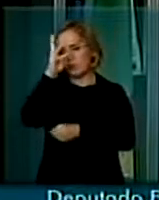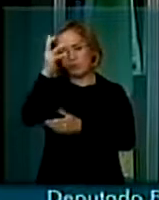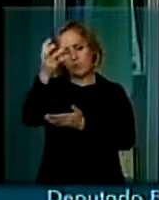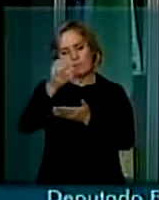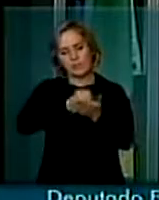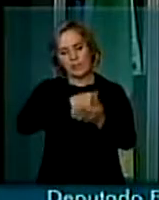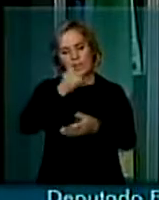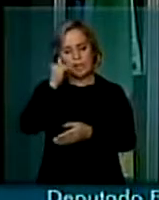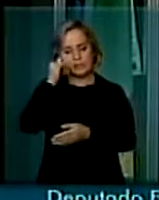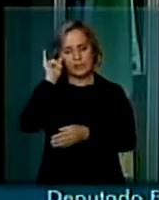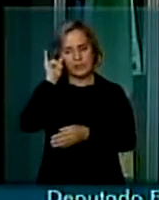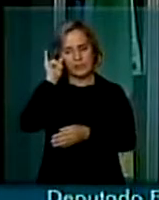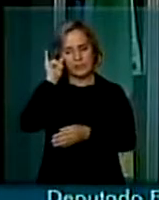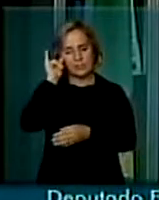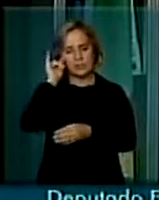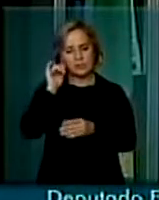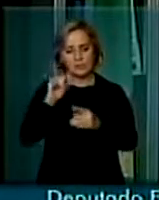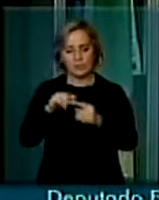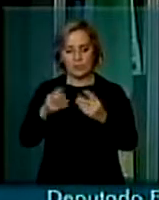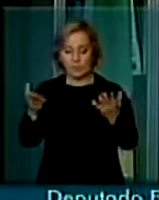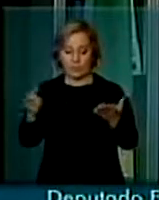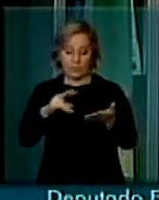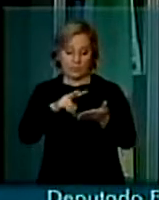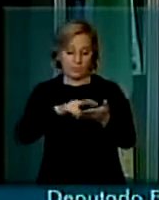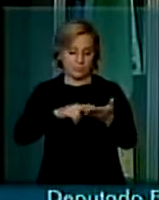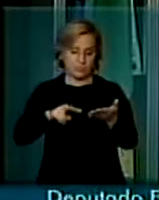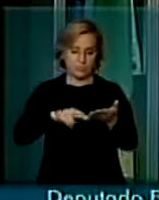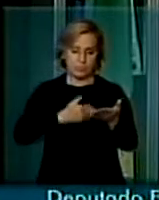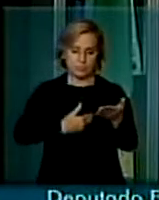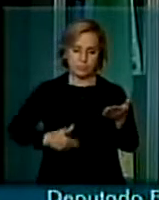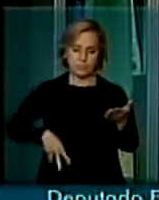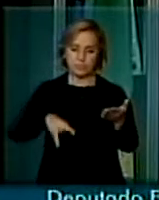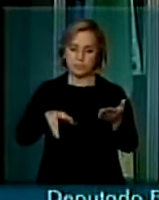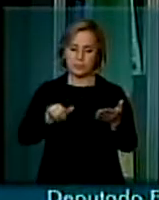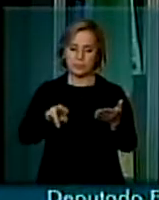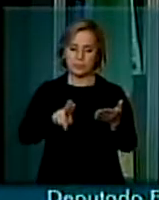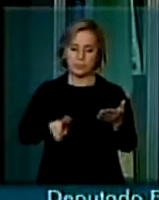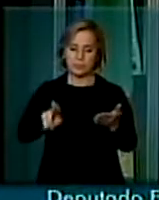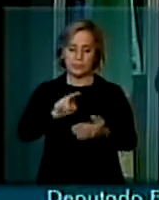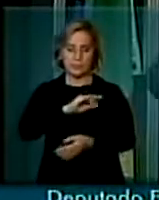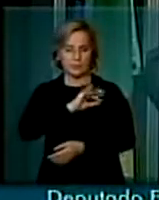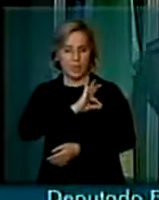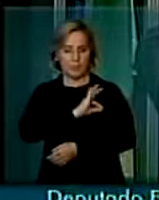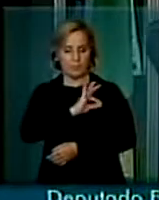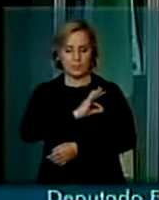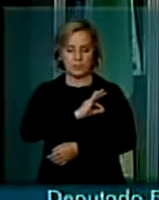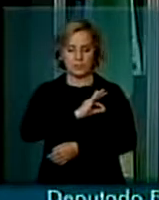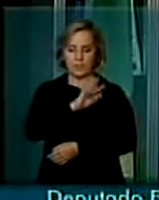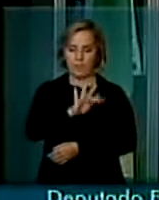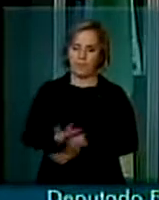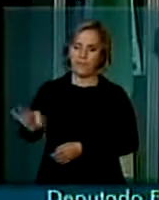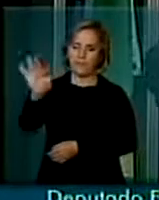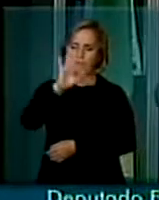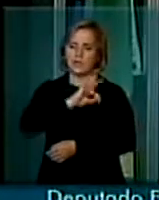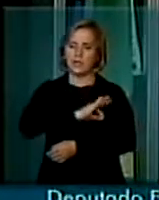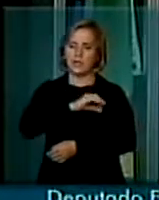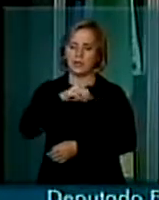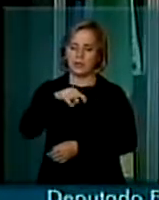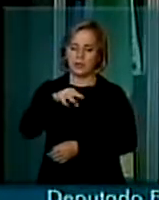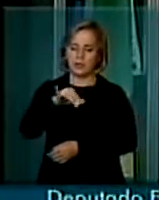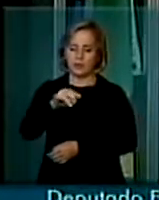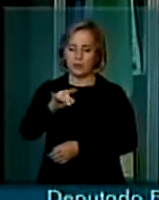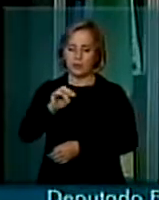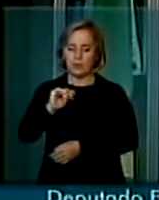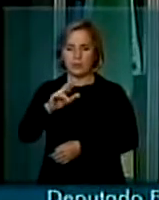a nota, diz que o governo vai usar a Polícia Federal, a Polícia Militar, para cercar a área